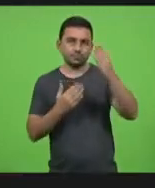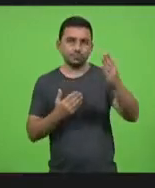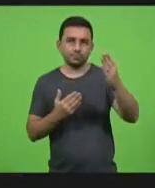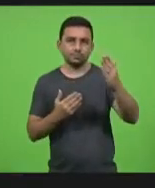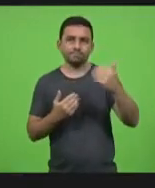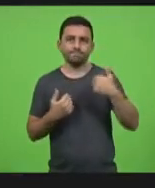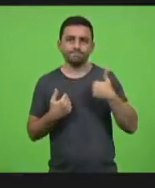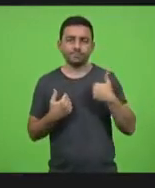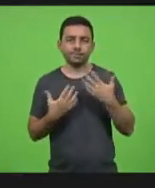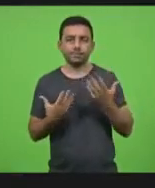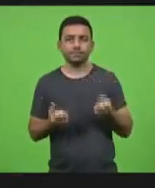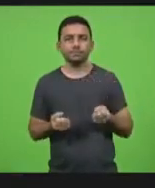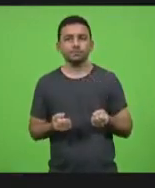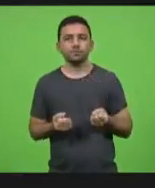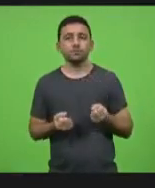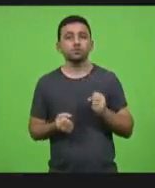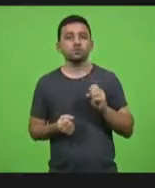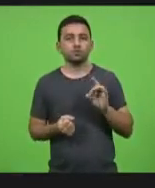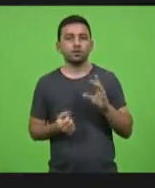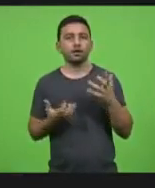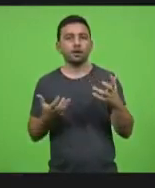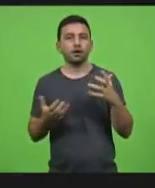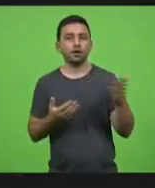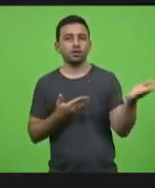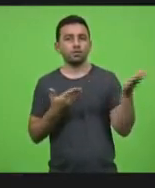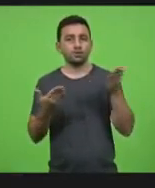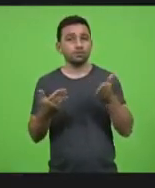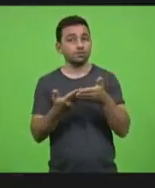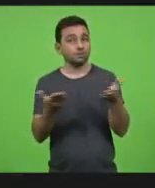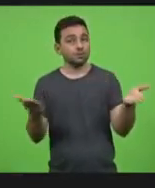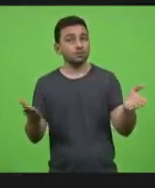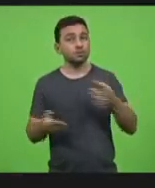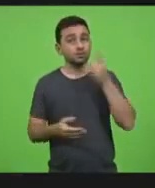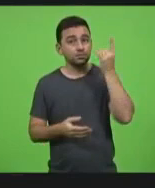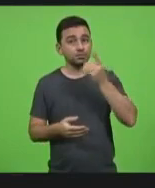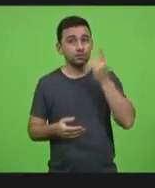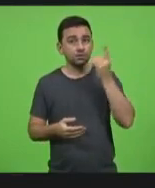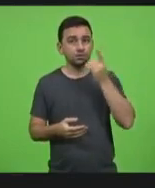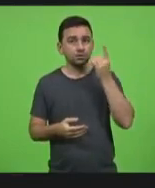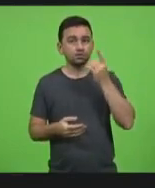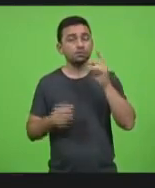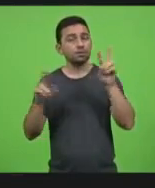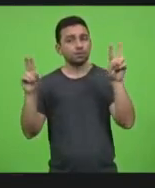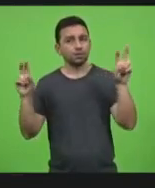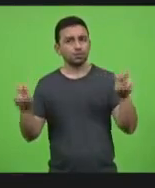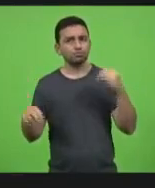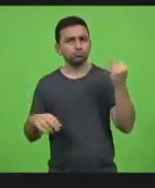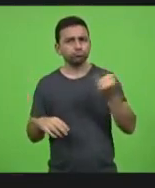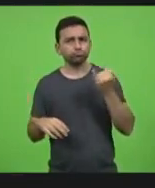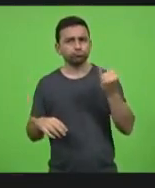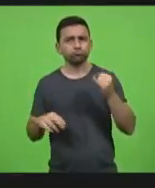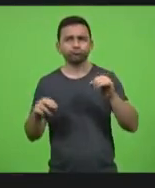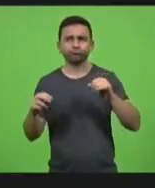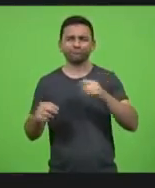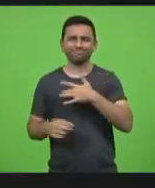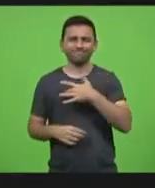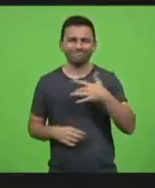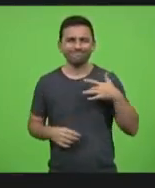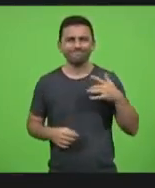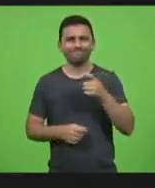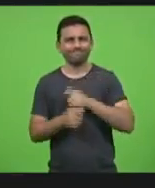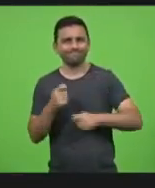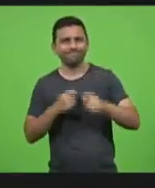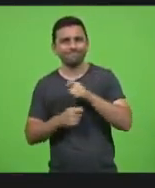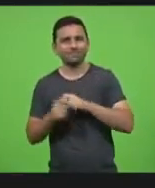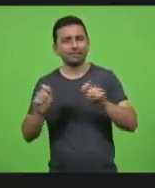apenas gostaria de convidar os senhores deputados já que esse tema tem sido tão relevante a saúde a economia buscarmos a